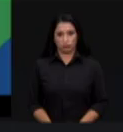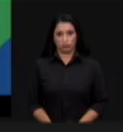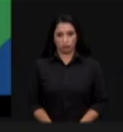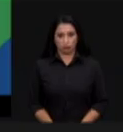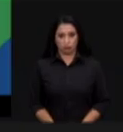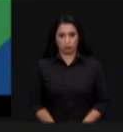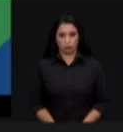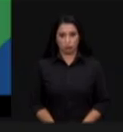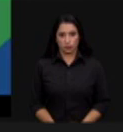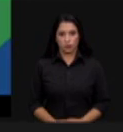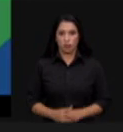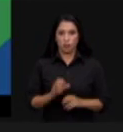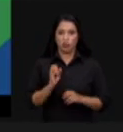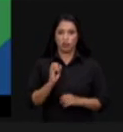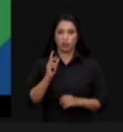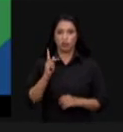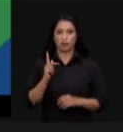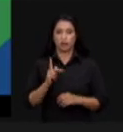Luiz Roberto Barroso